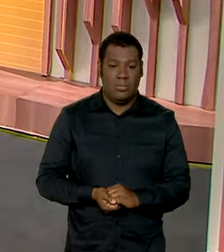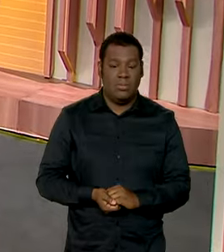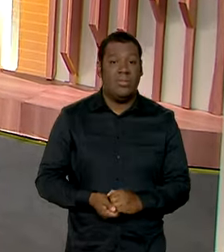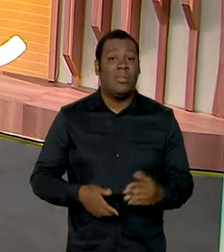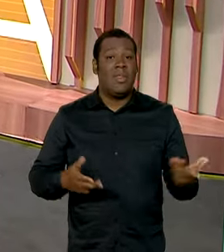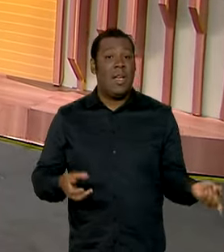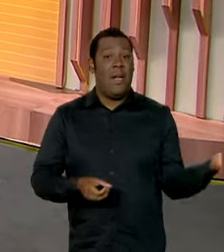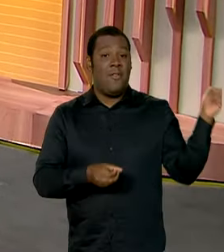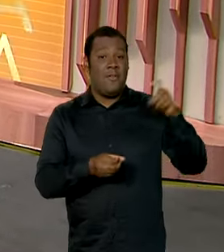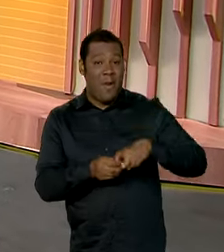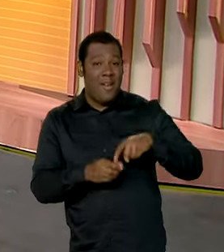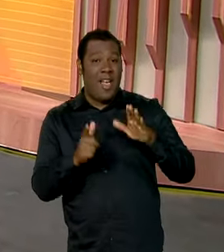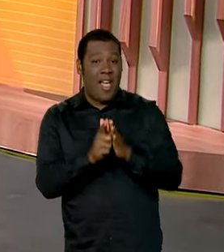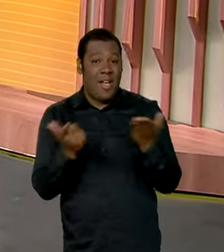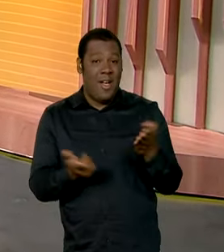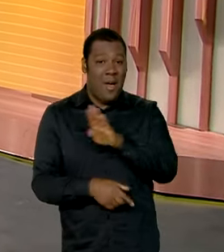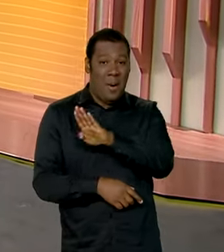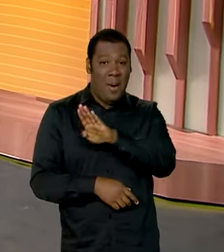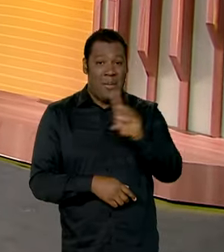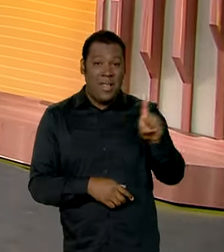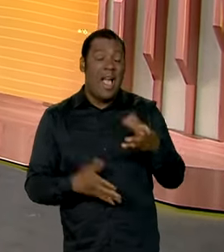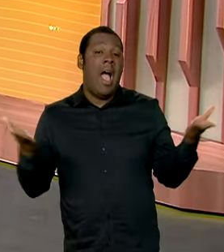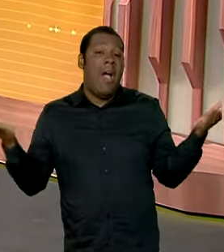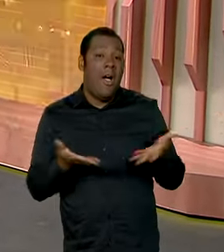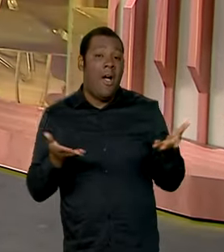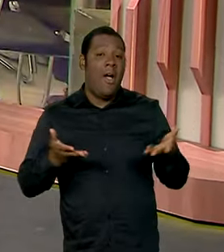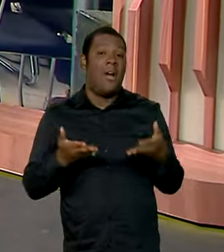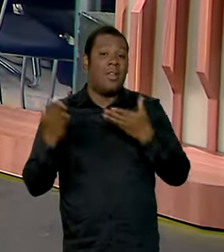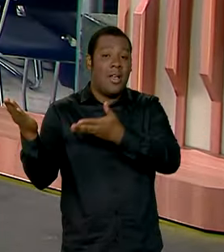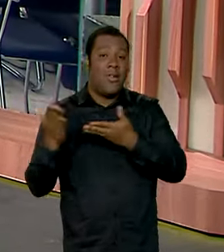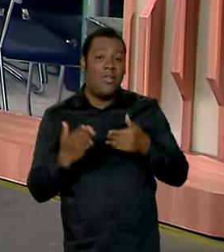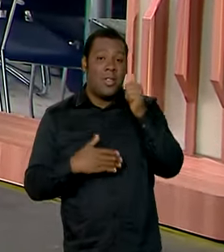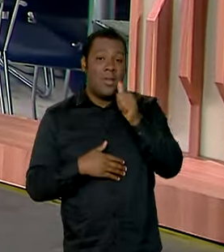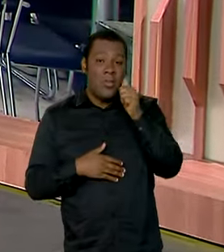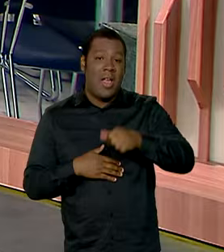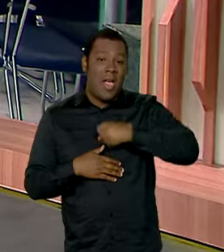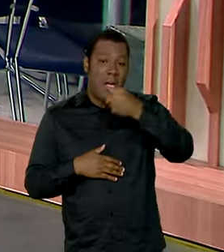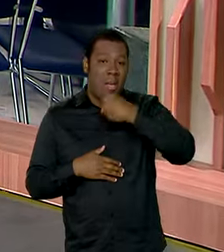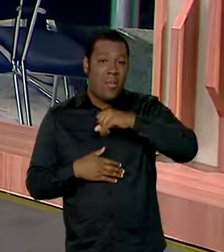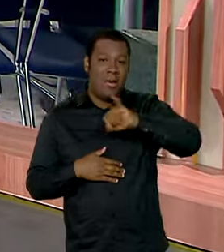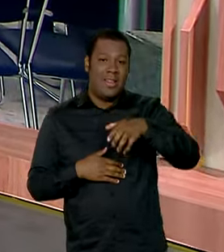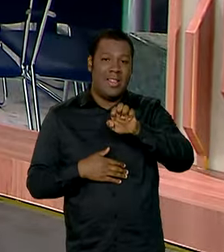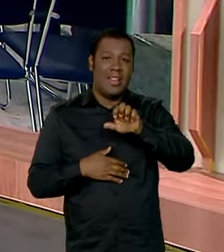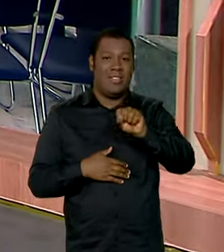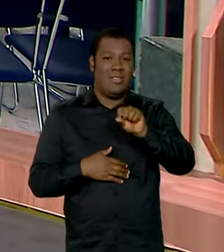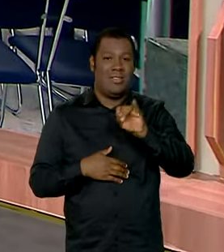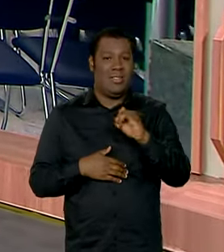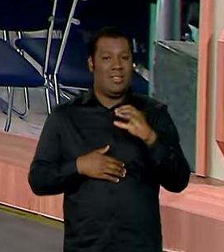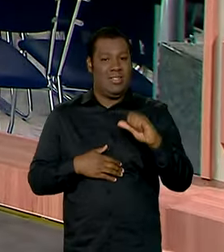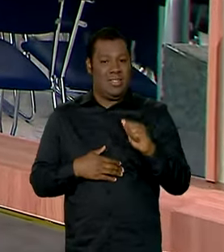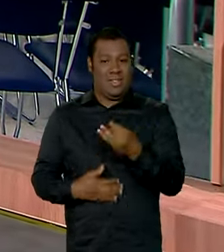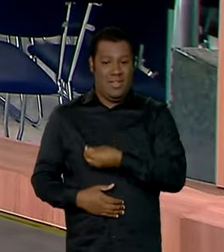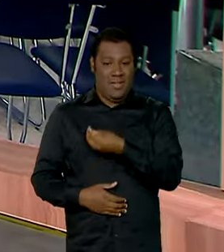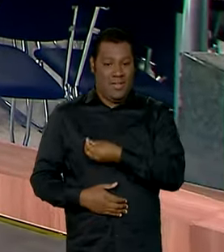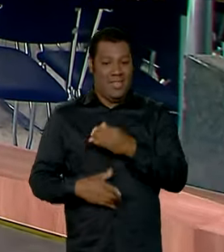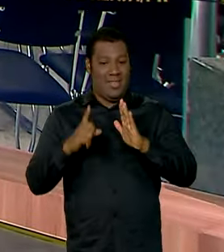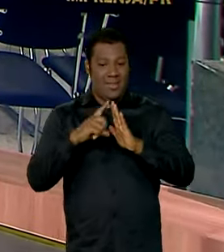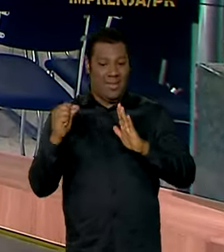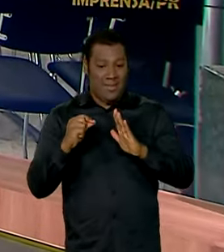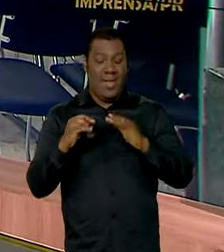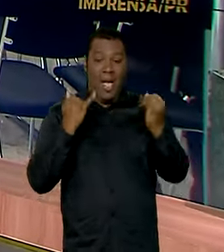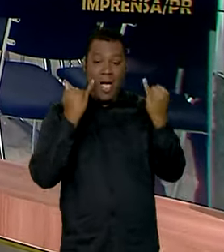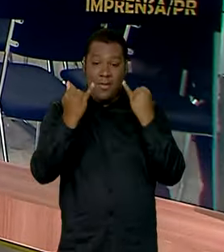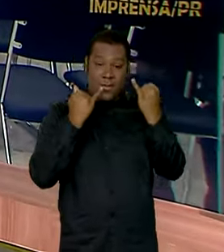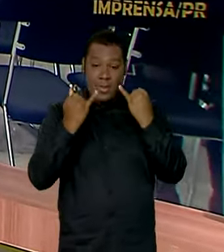Estamos de volta e vamos novamente falar com a repórter Jéssica Gonçalves, que está lá no Palácio do Planalto. Desta vez, ela traz informações